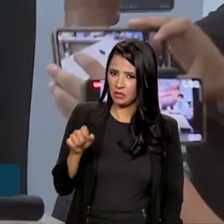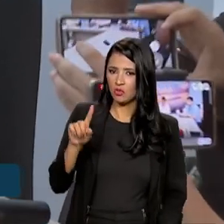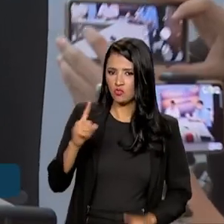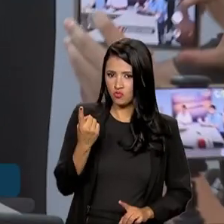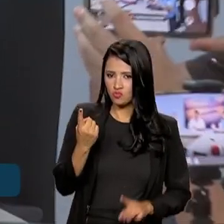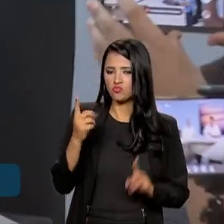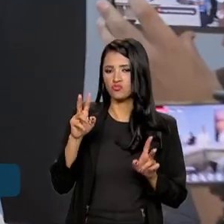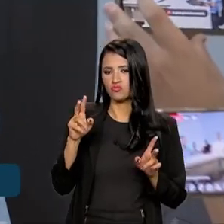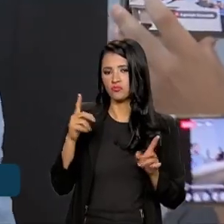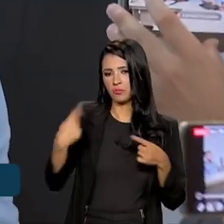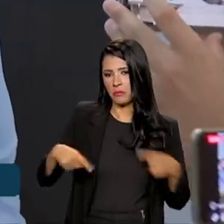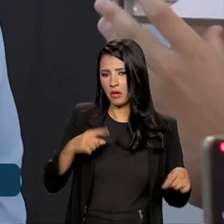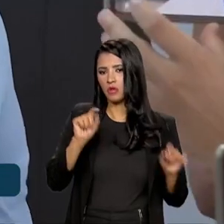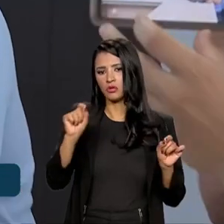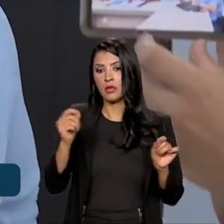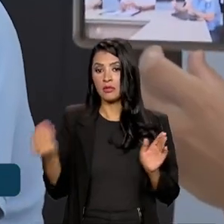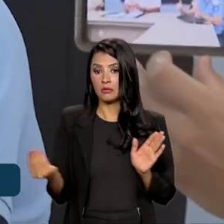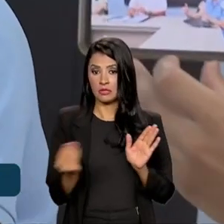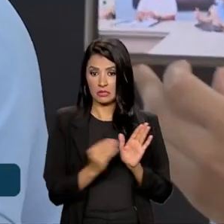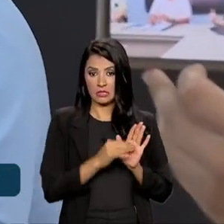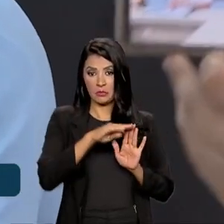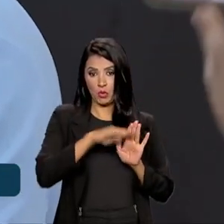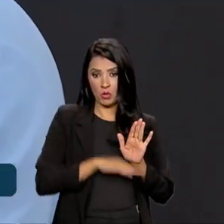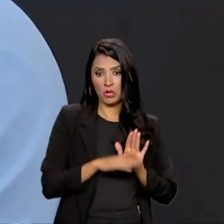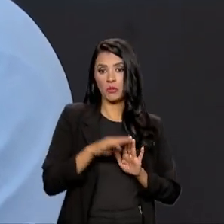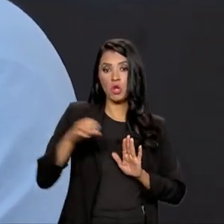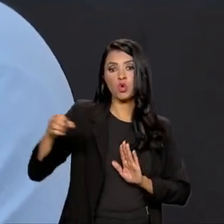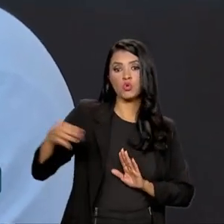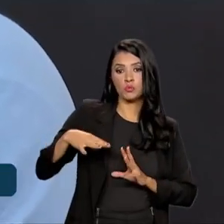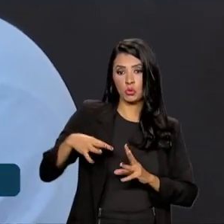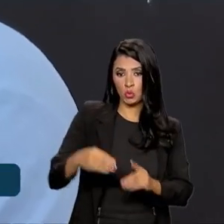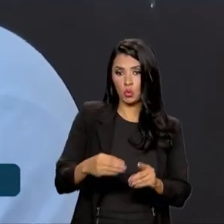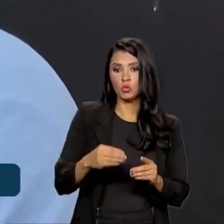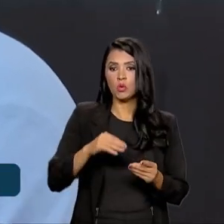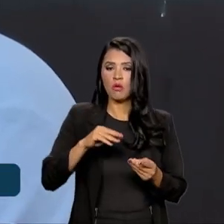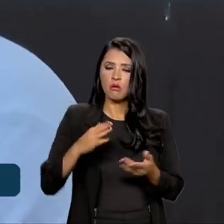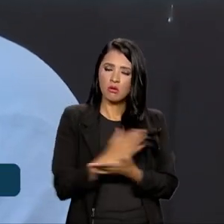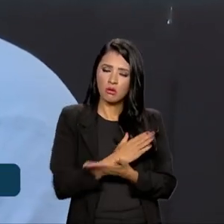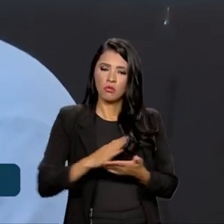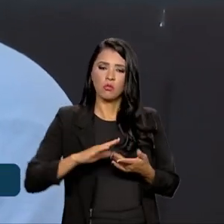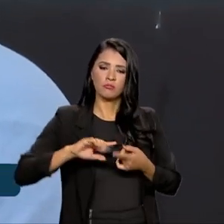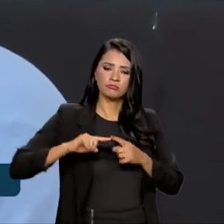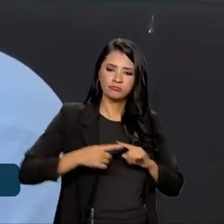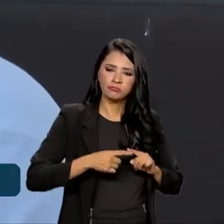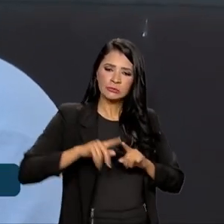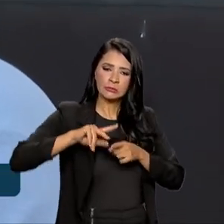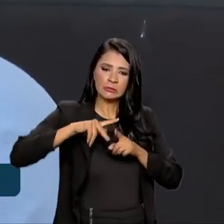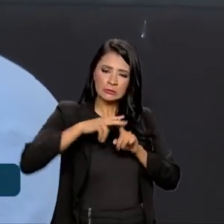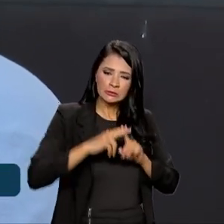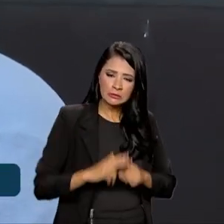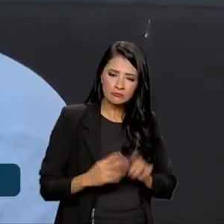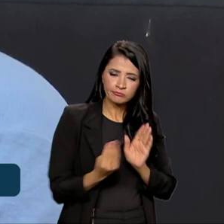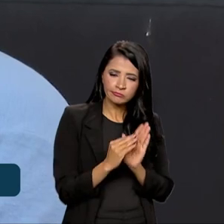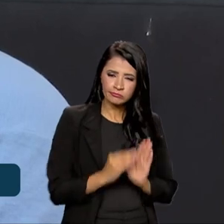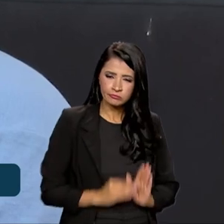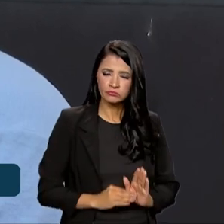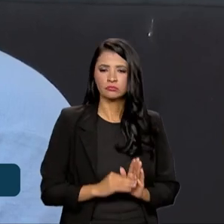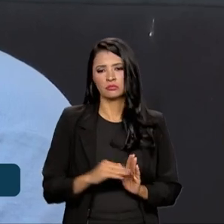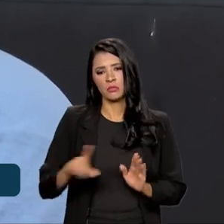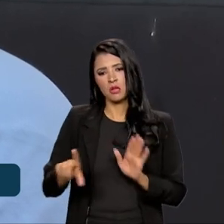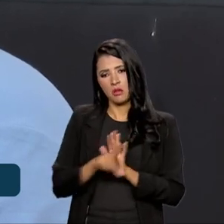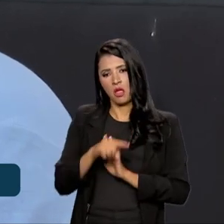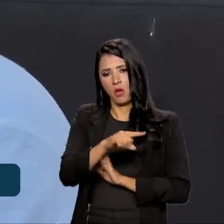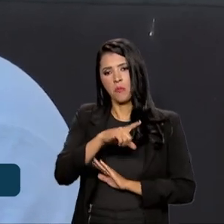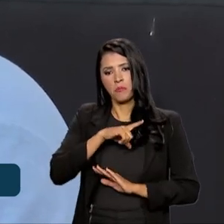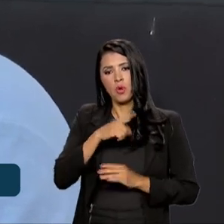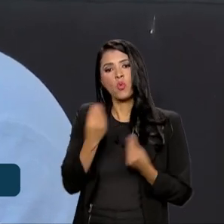trazer ao programa Luz para Todos algumas adequações do ponto de vista telegal para